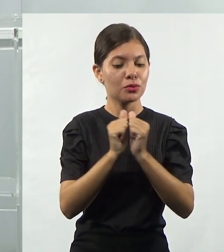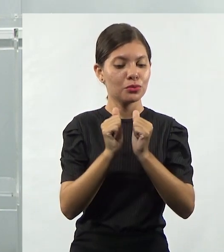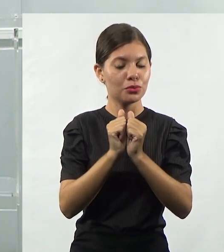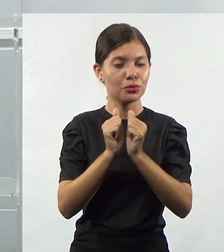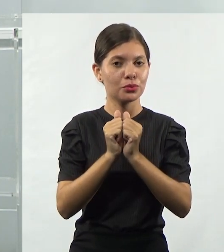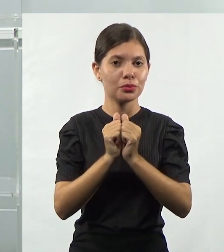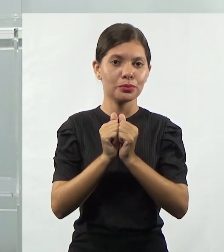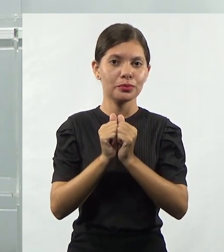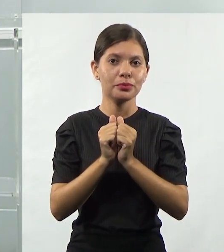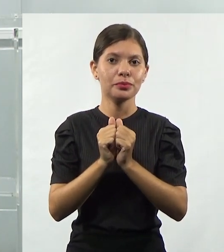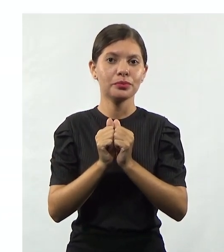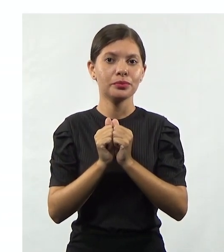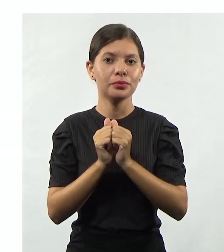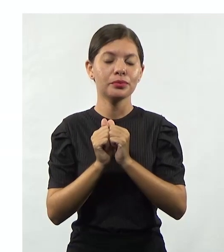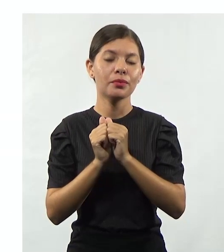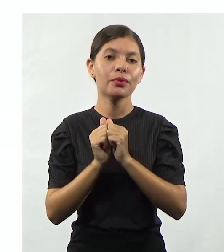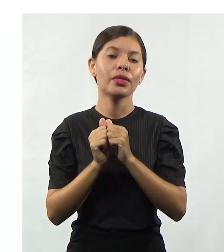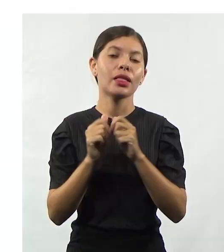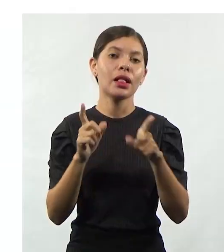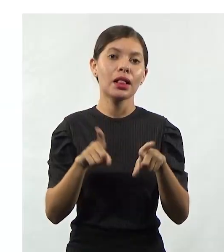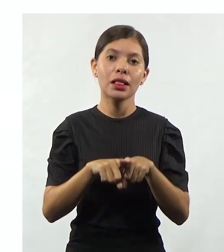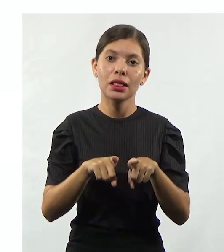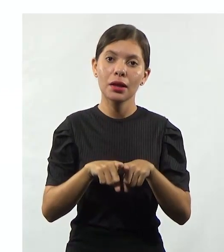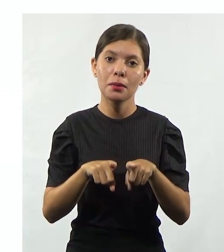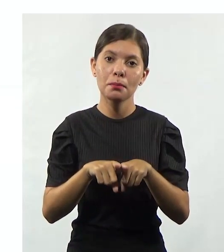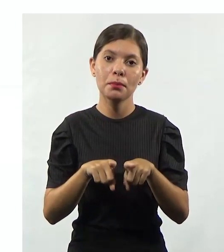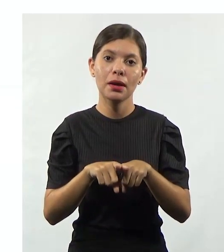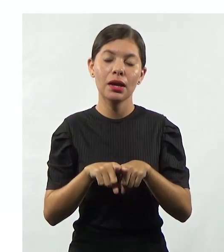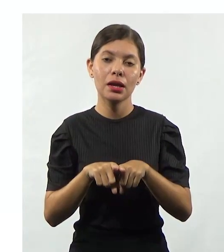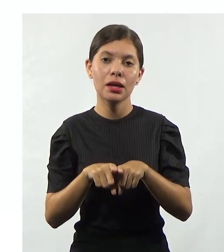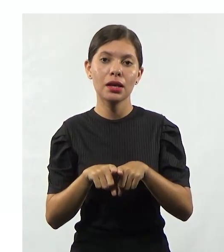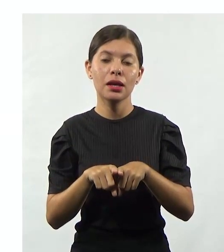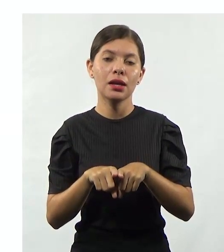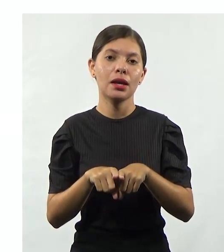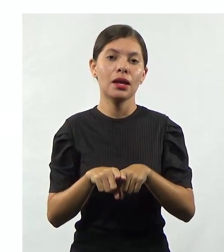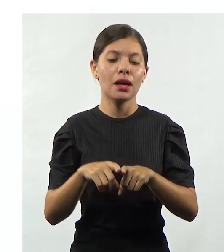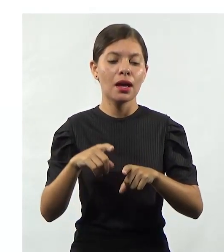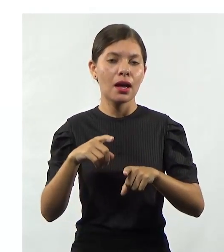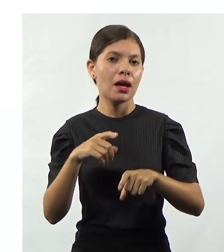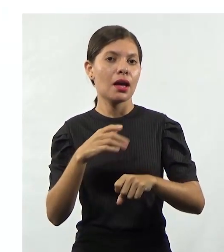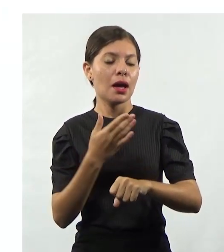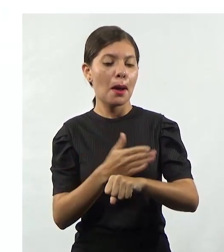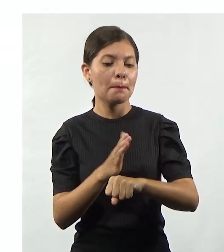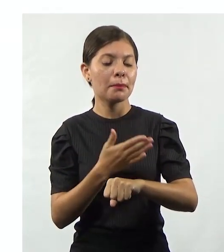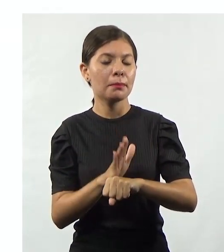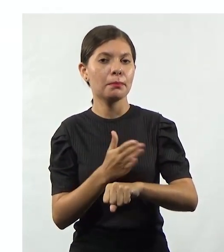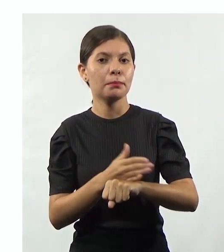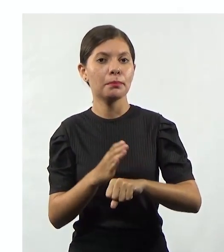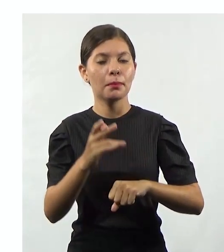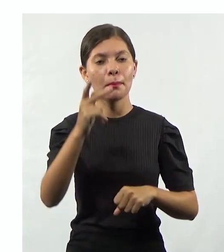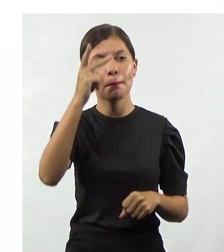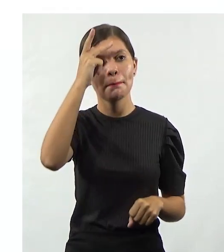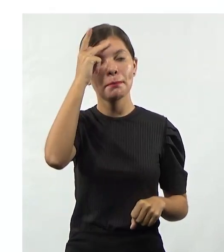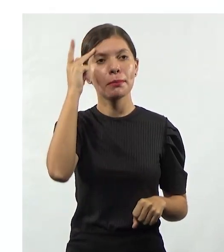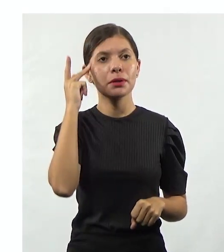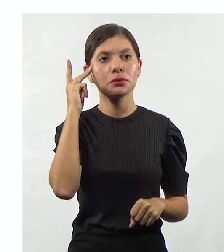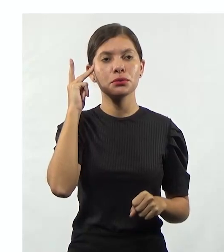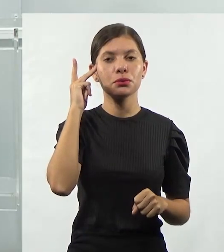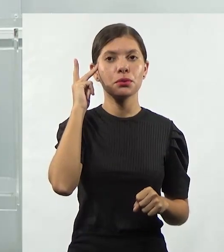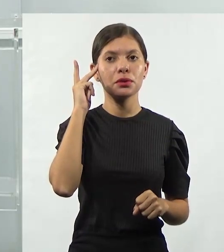trazer para junto da gente, né? A próxima é aplicar, aplicar pessoas. Você vai